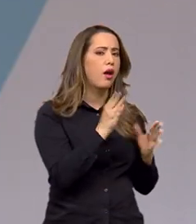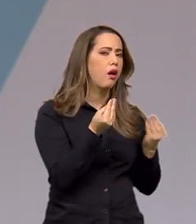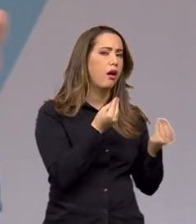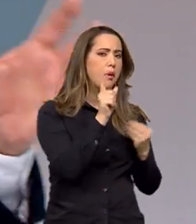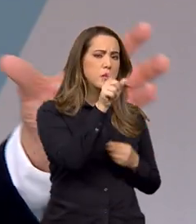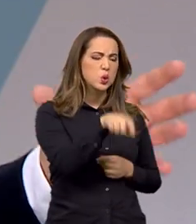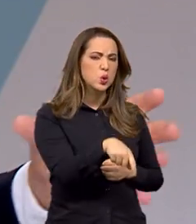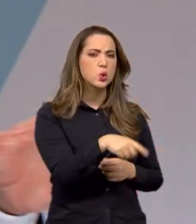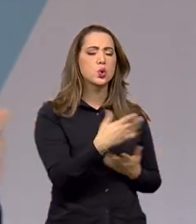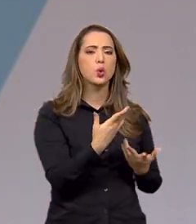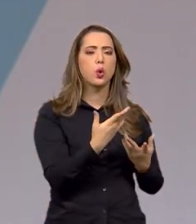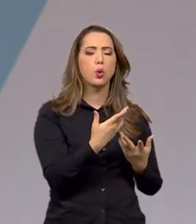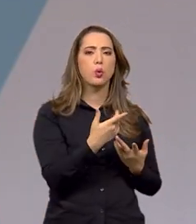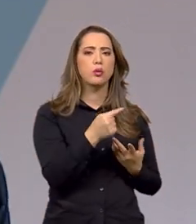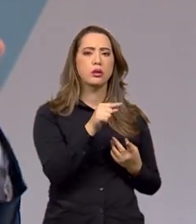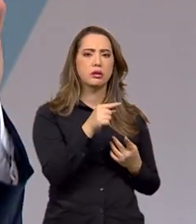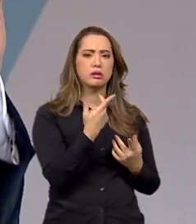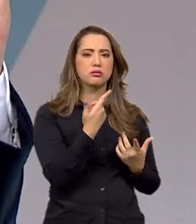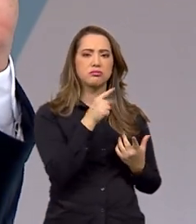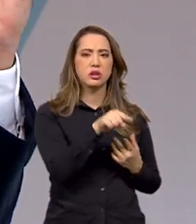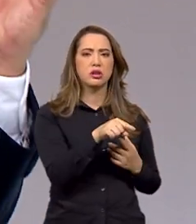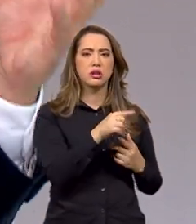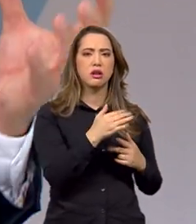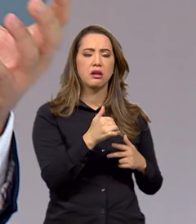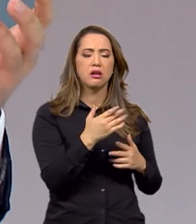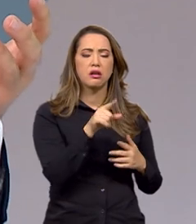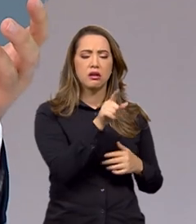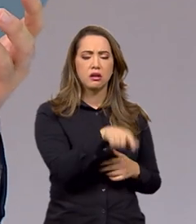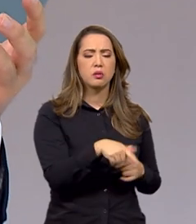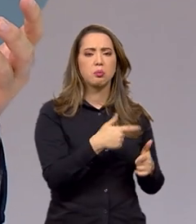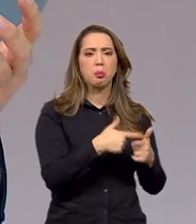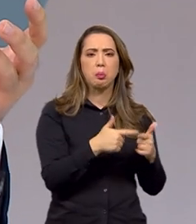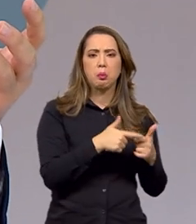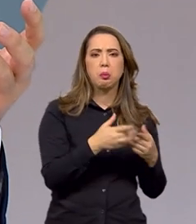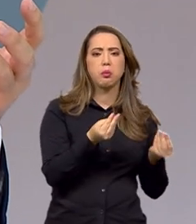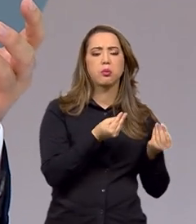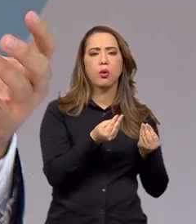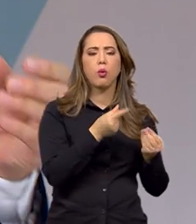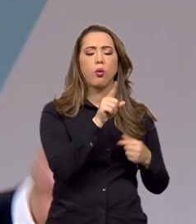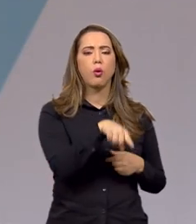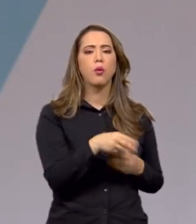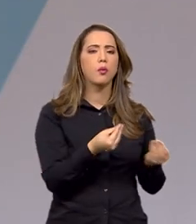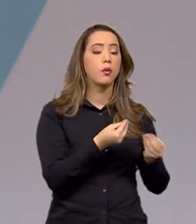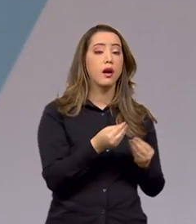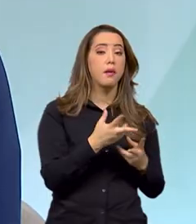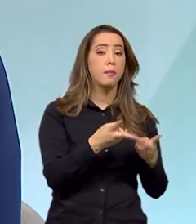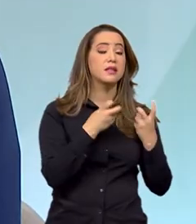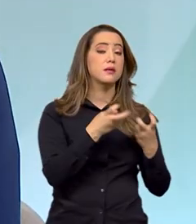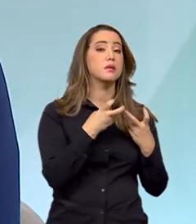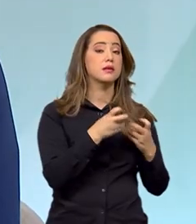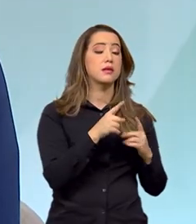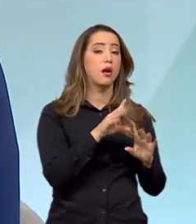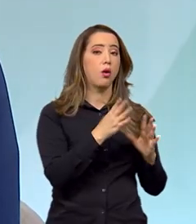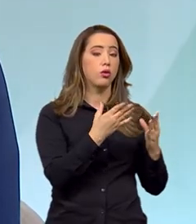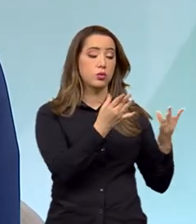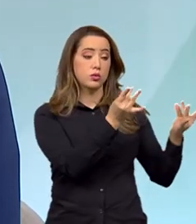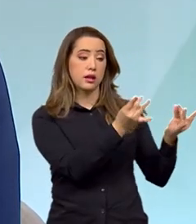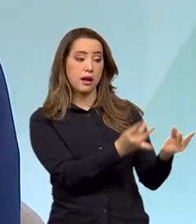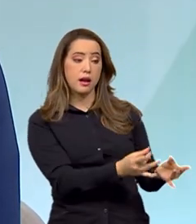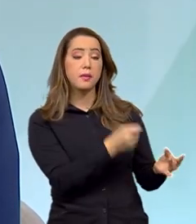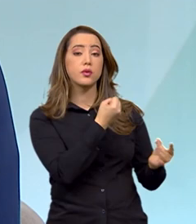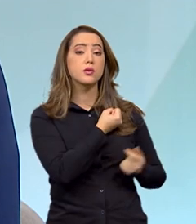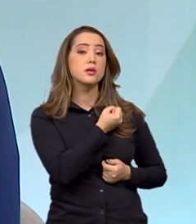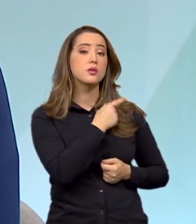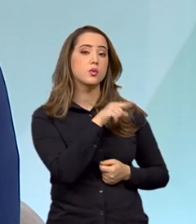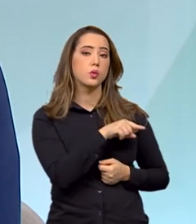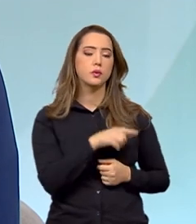agressor? Queria que o senhor falasse um pouquinho para a gente desse raio-x que vocês têm também, desse problema. Isso. A gente